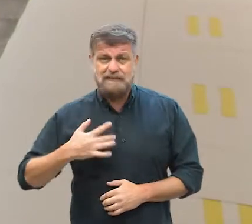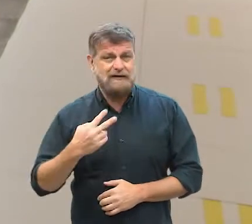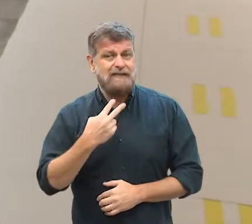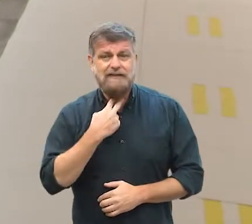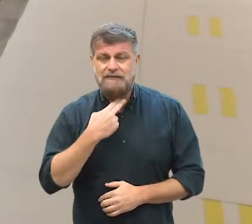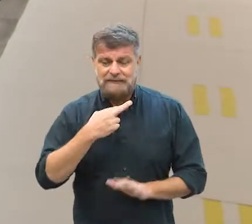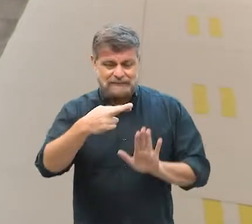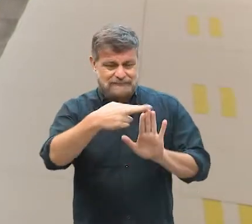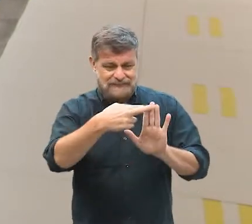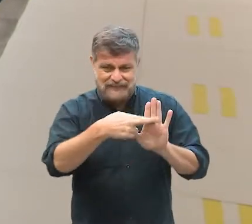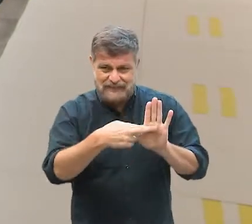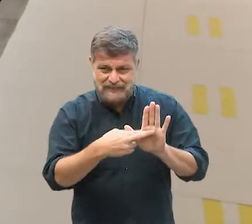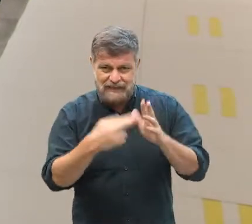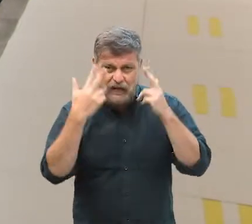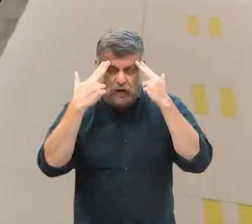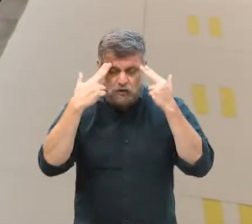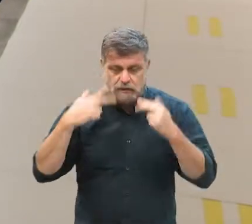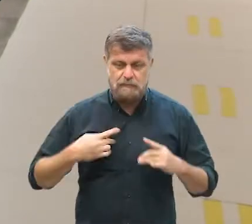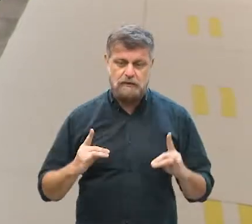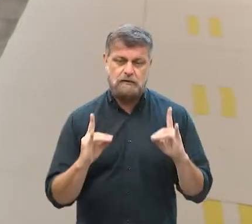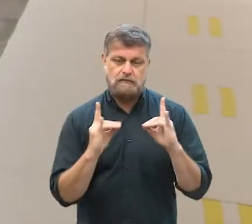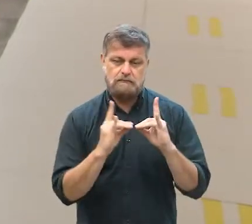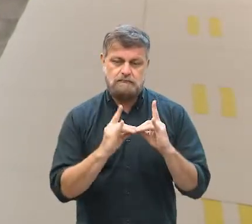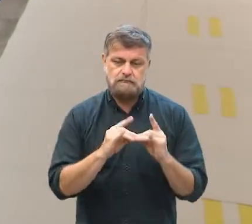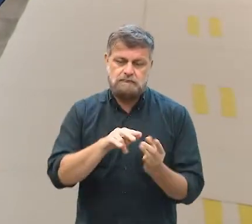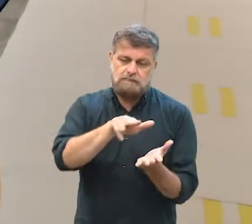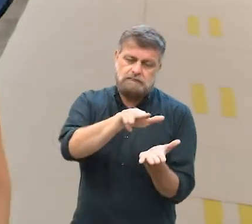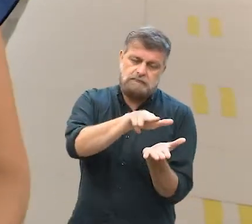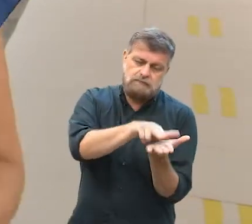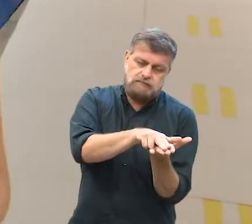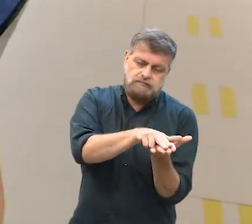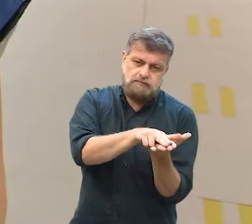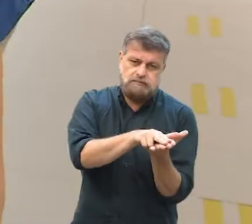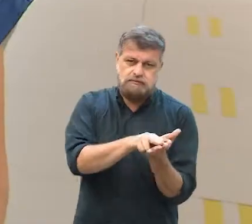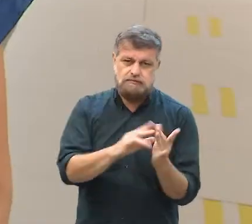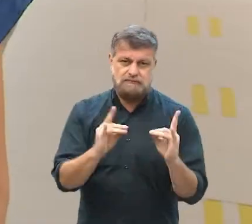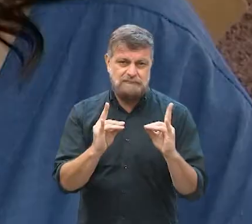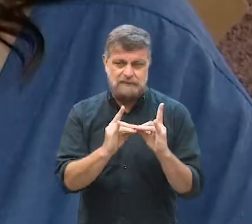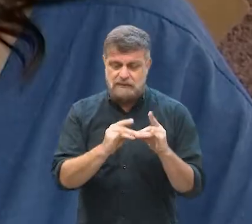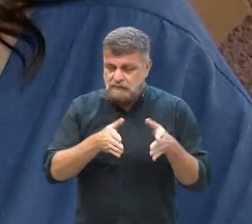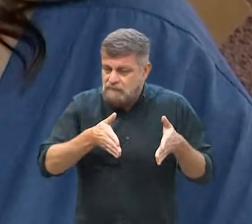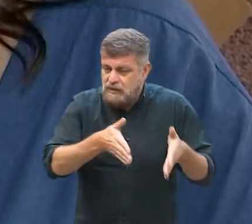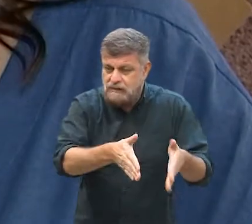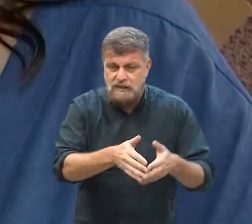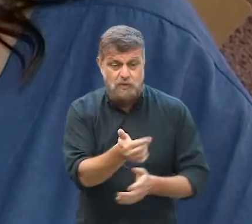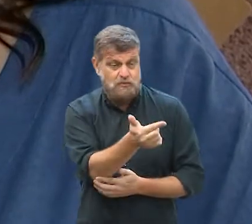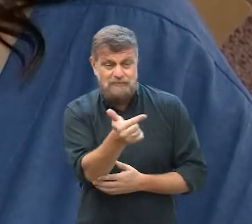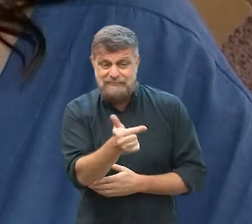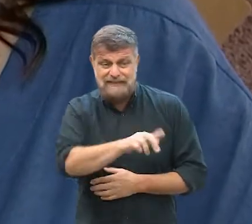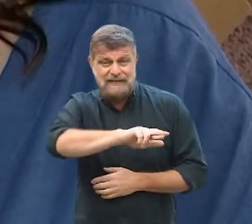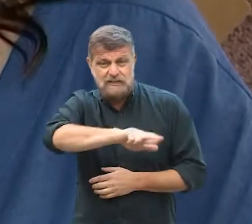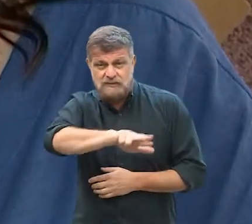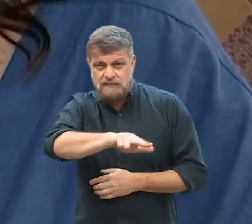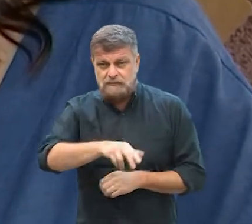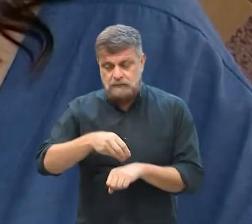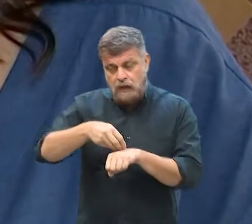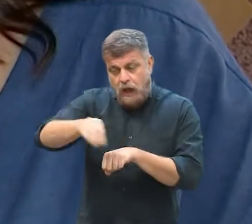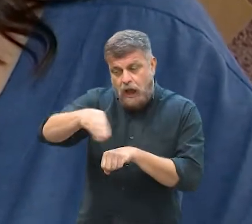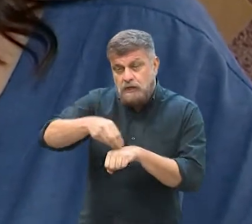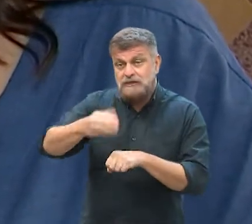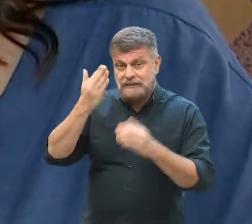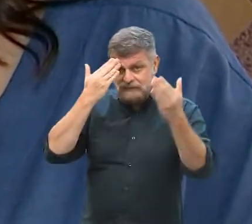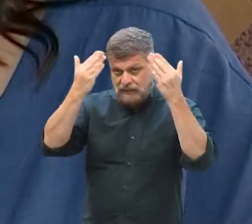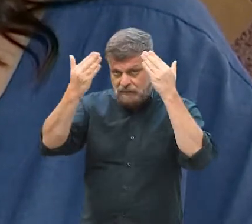rituais que a gente normalmente faz, né? De velório, de enterro. Algumas dicas, segundo ela, são